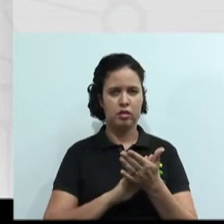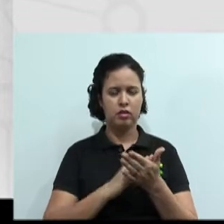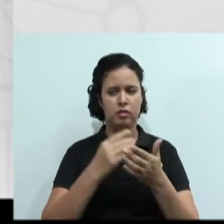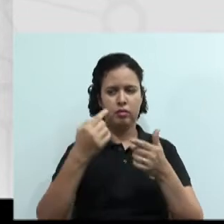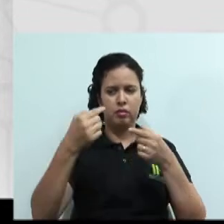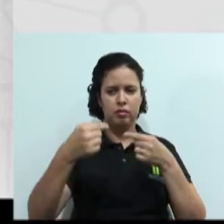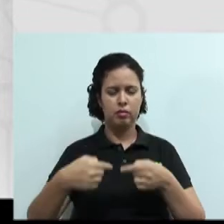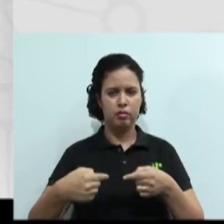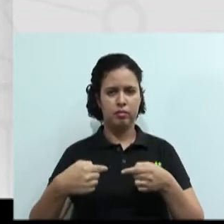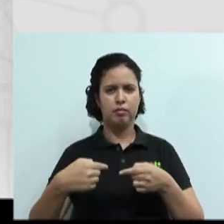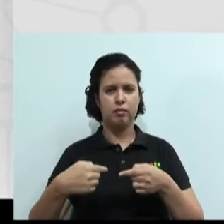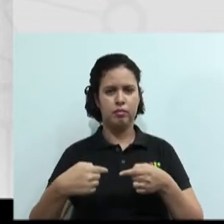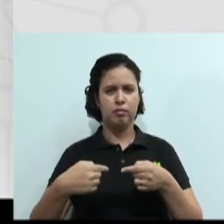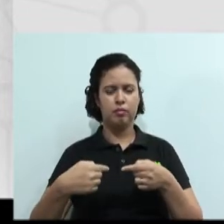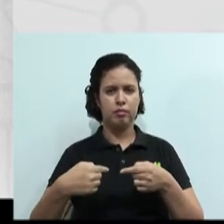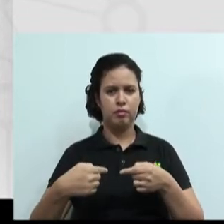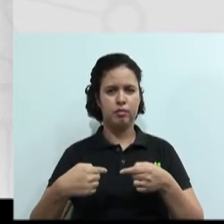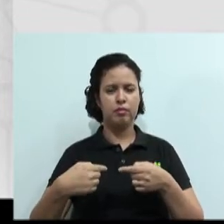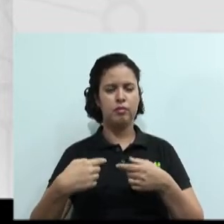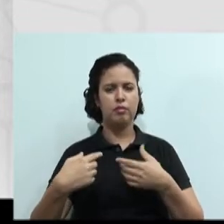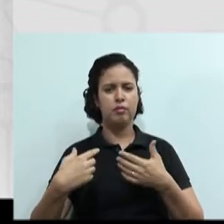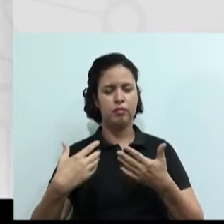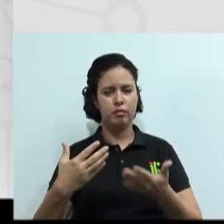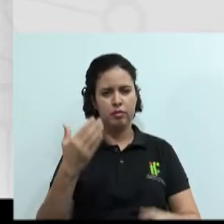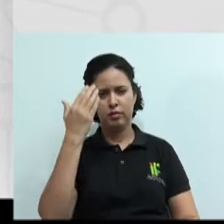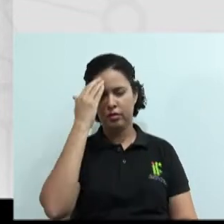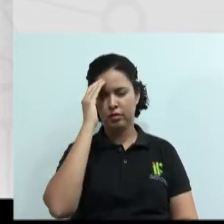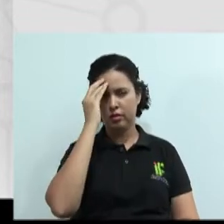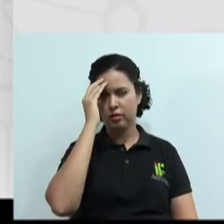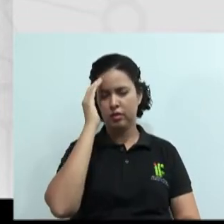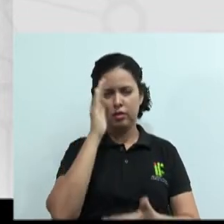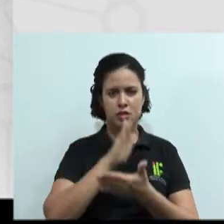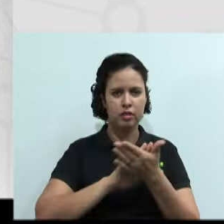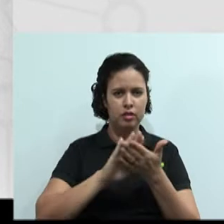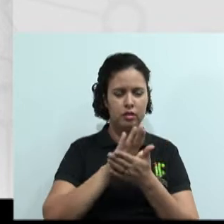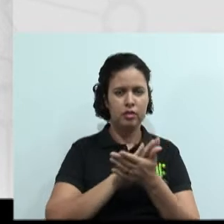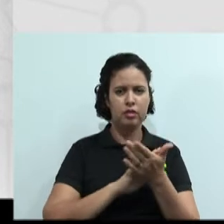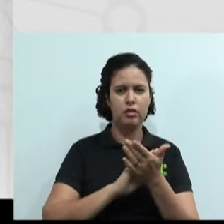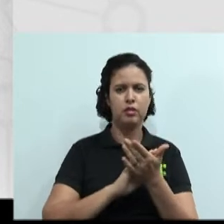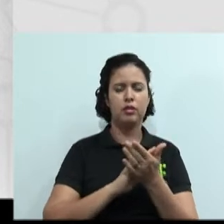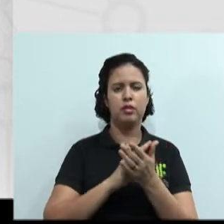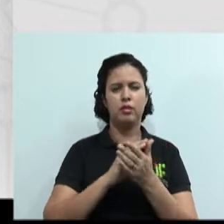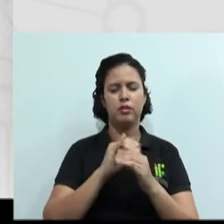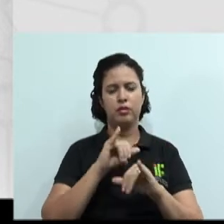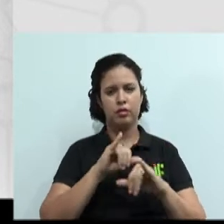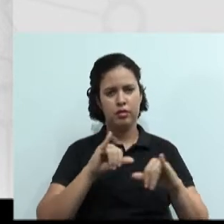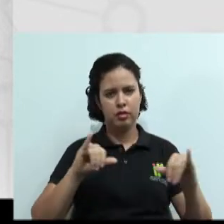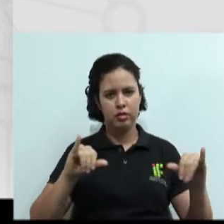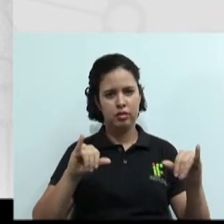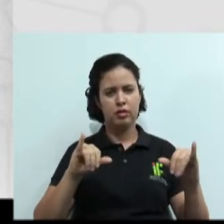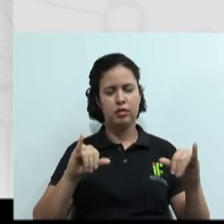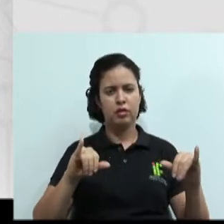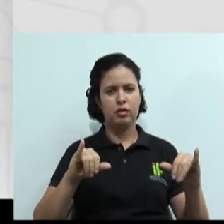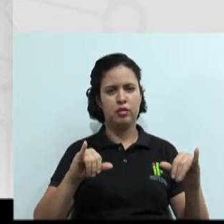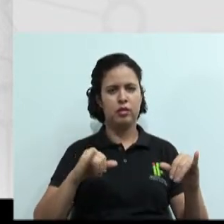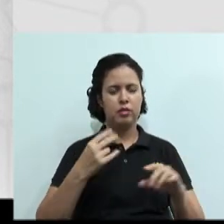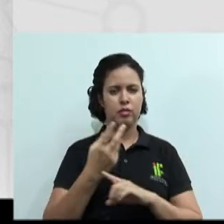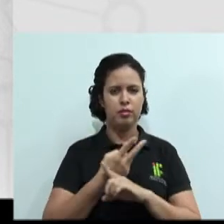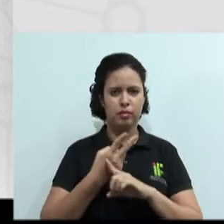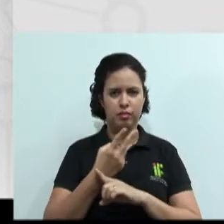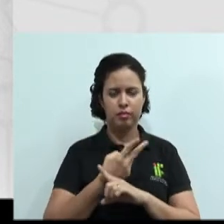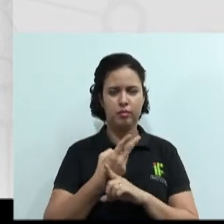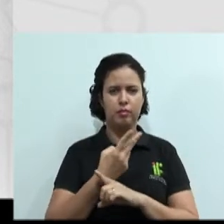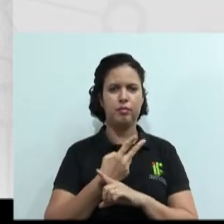O seu cliente não entende o recado que você está passando, não entende a informação. Ele vai buscar a informação, você vai tentar se comunicar novamente.